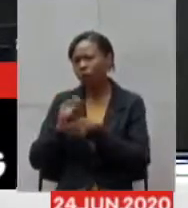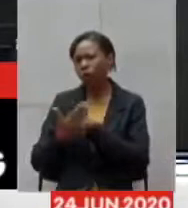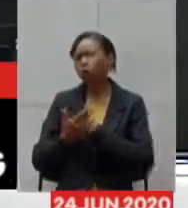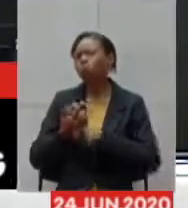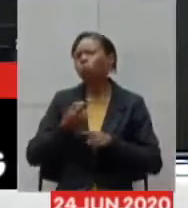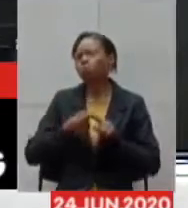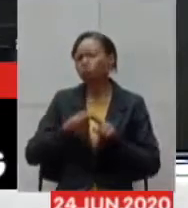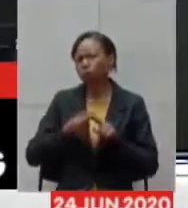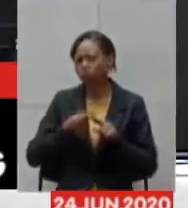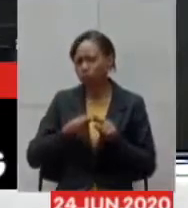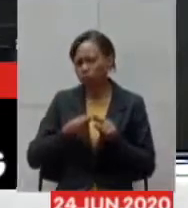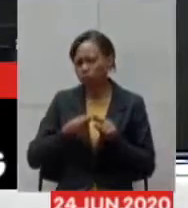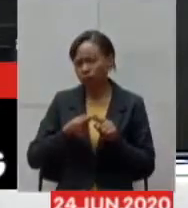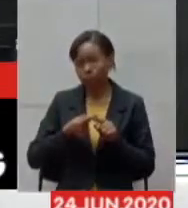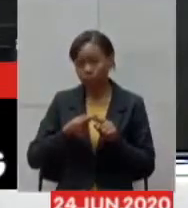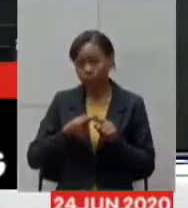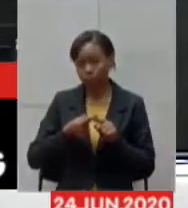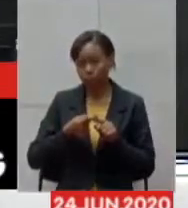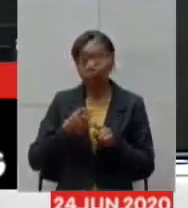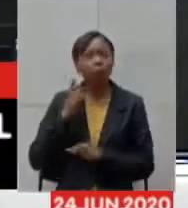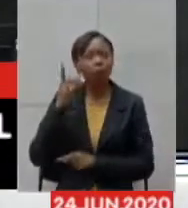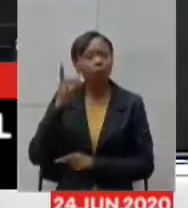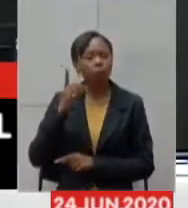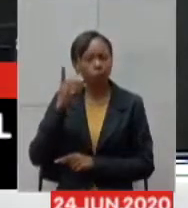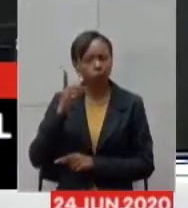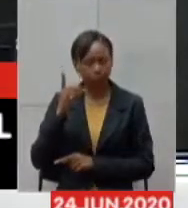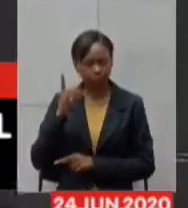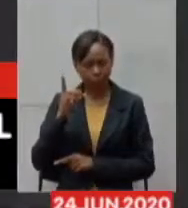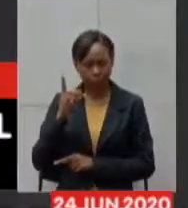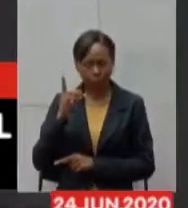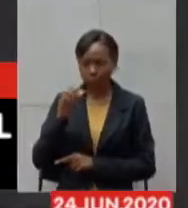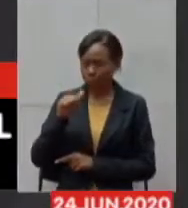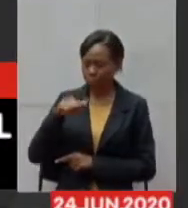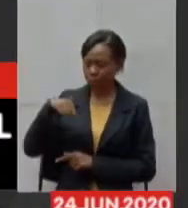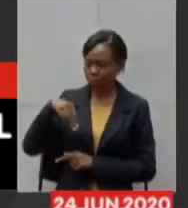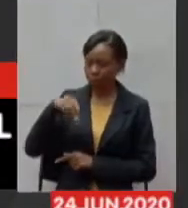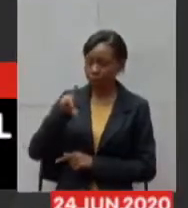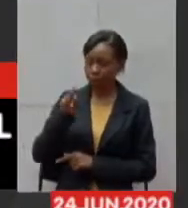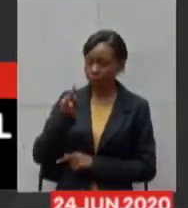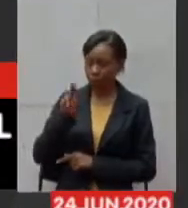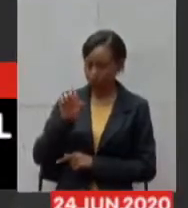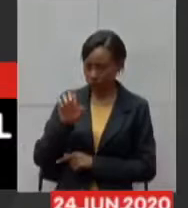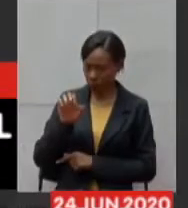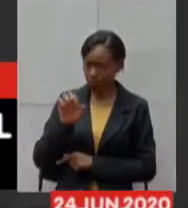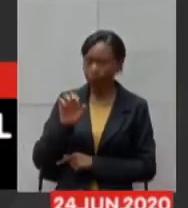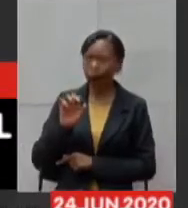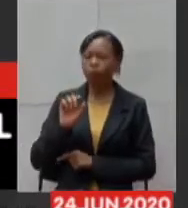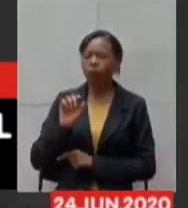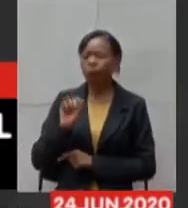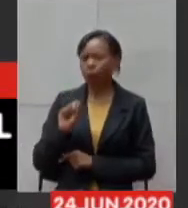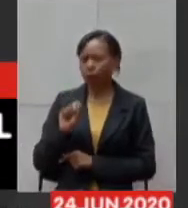deputado André Quintão é na minha vida